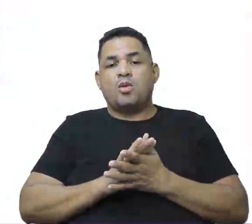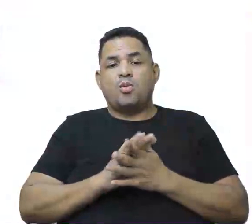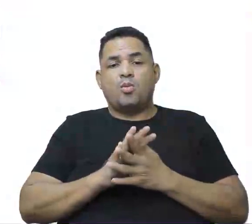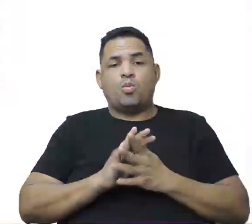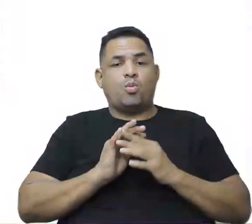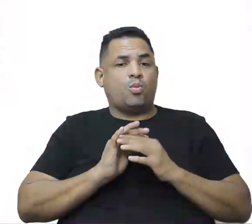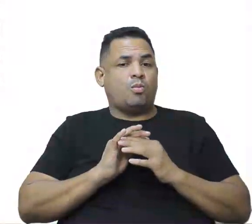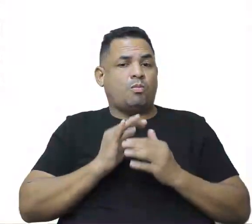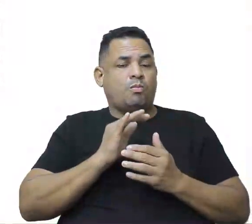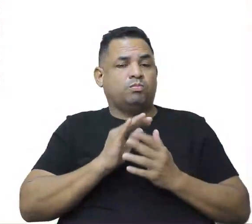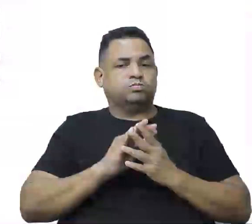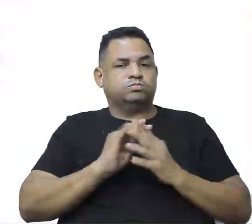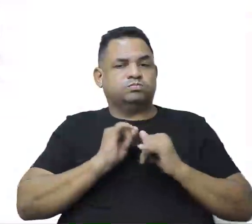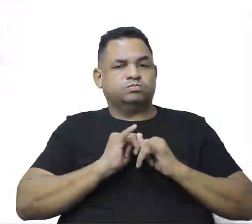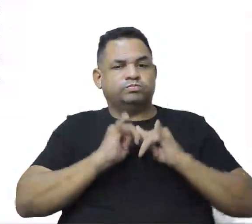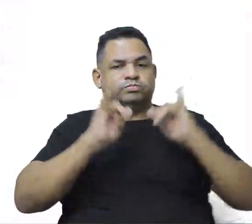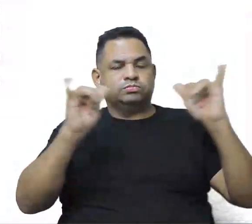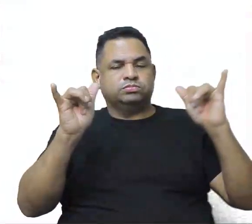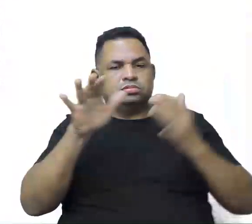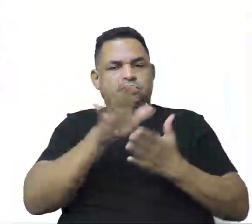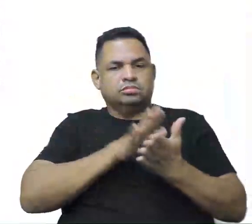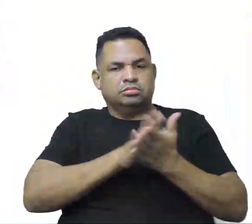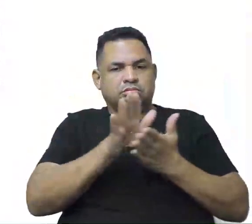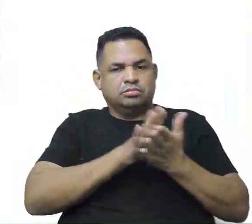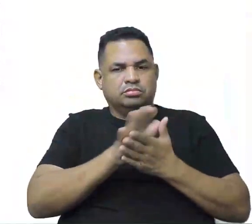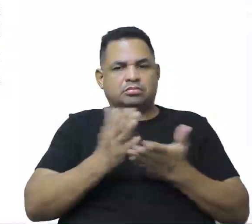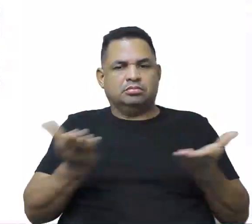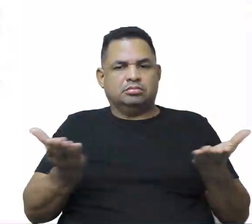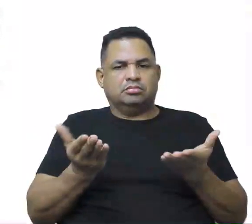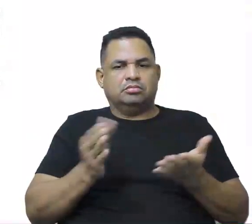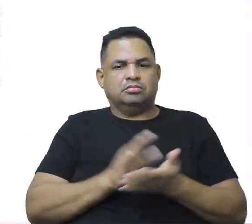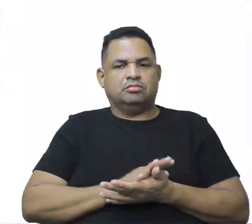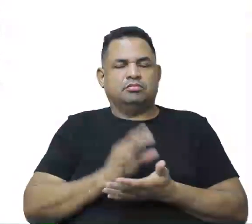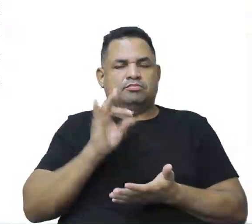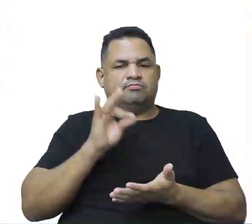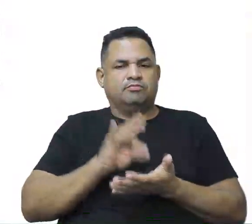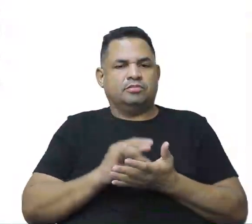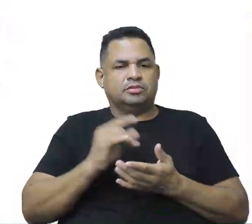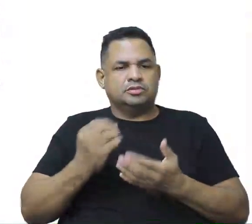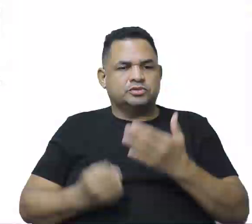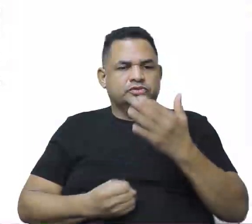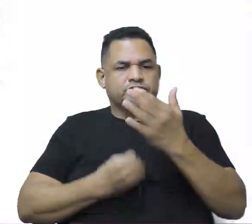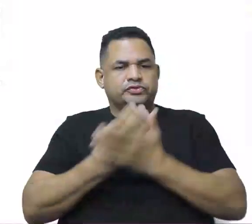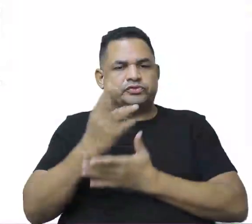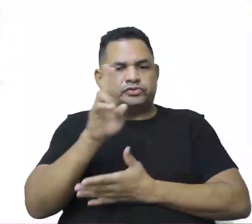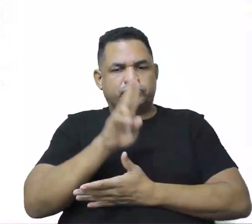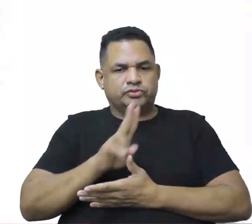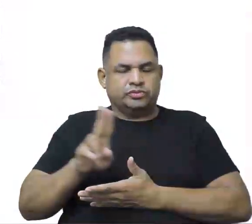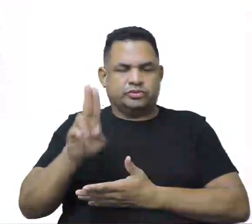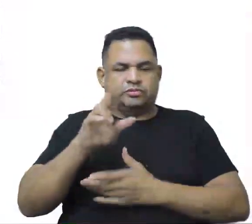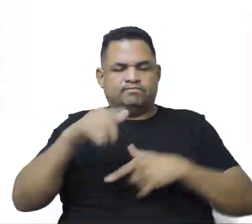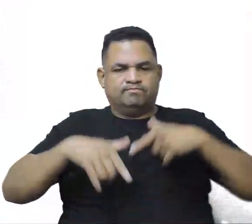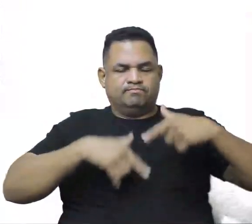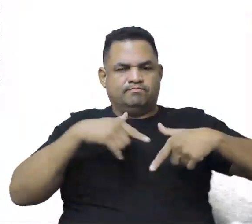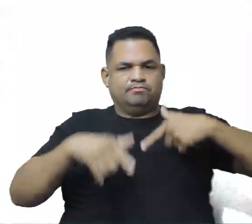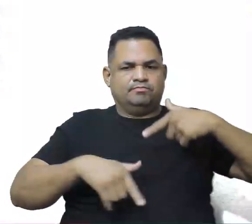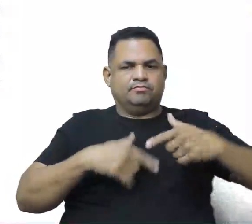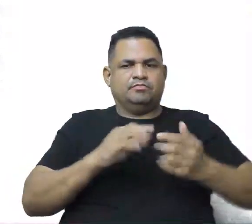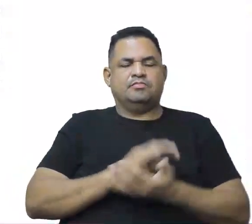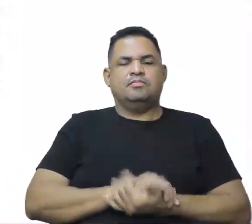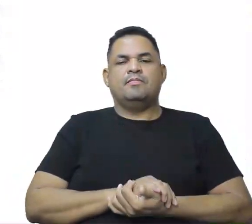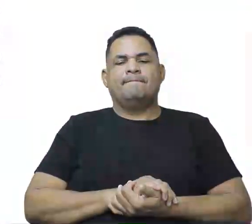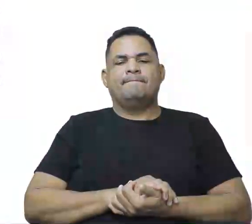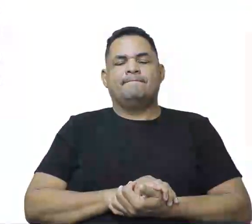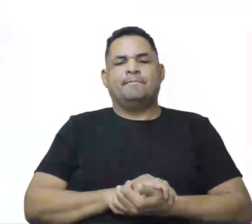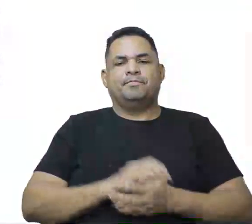publicidade. Nesse caso, o fato gerador do consumo seria aí a produção,